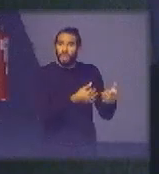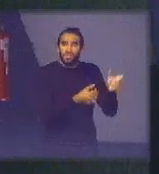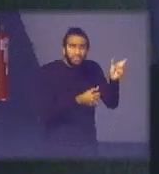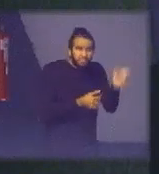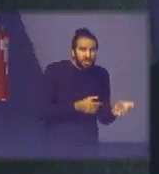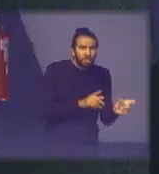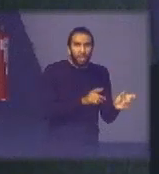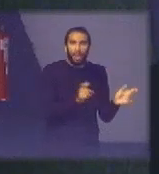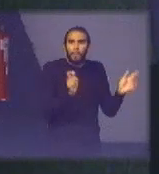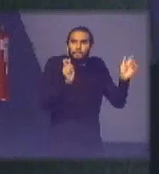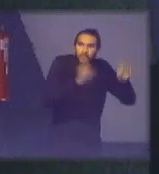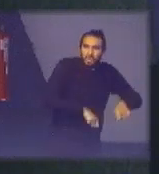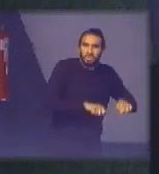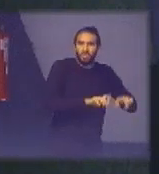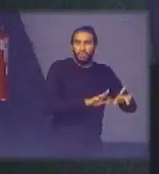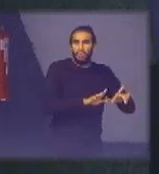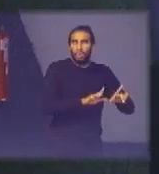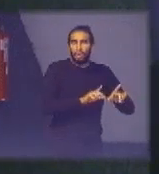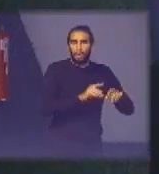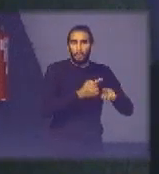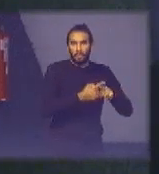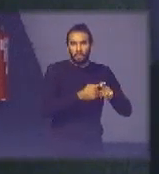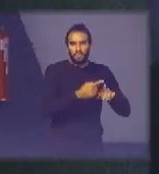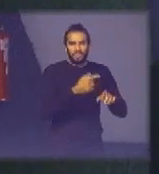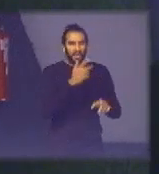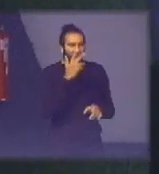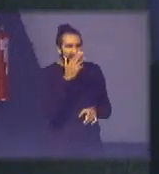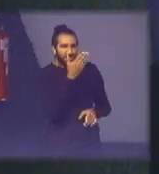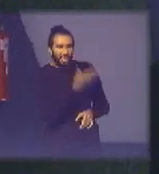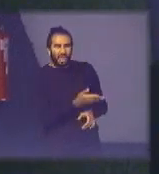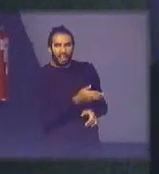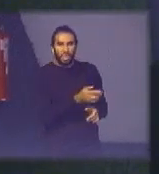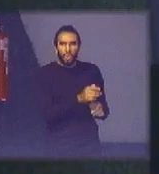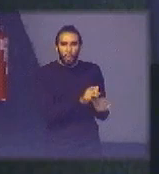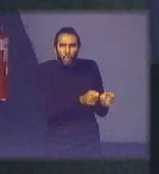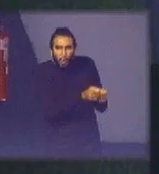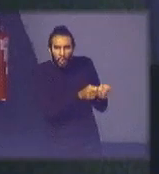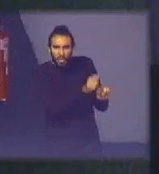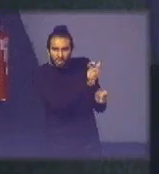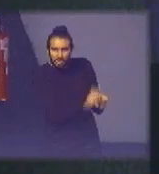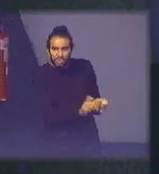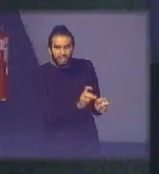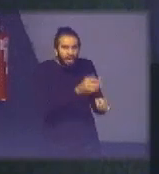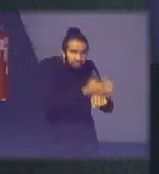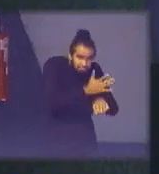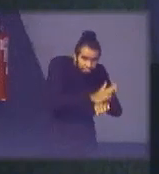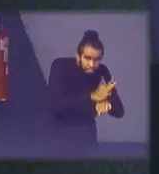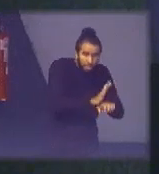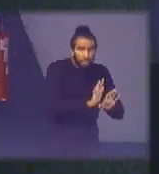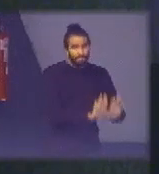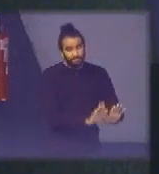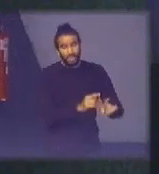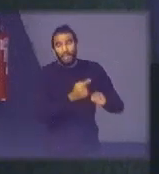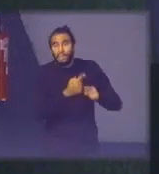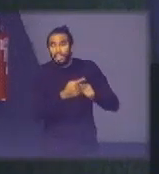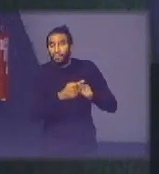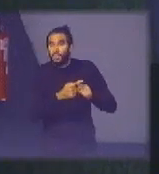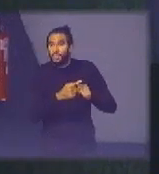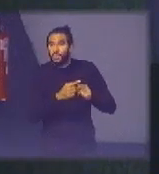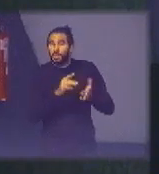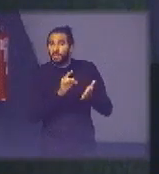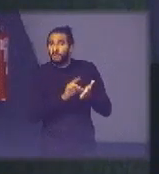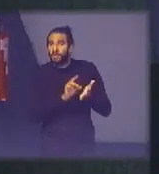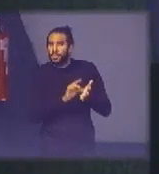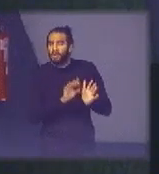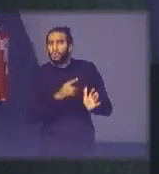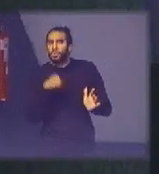capacitação e ponto todo mundo acha que gerenciar pessoas é oferecer capacitação e na verdade eu acho que a tem que evoluir um pouco